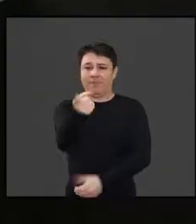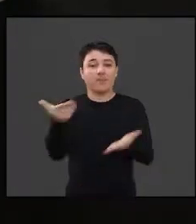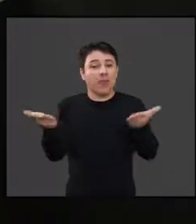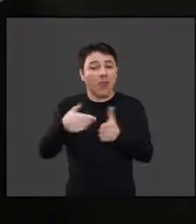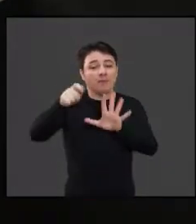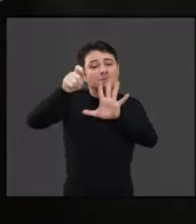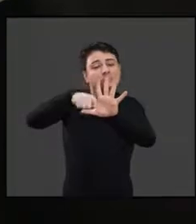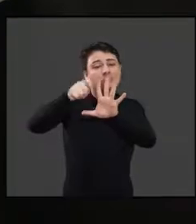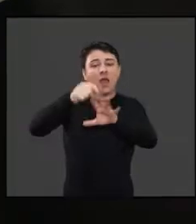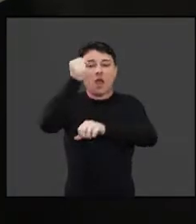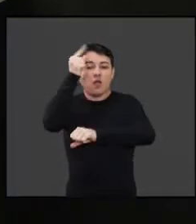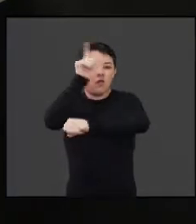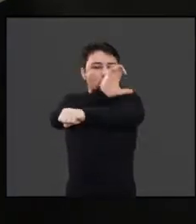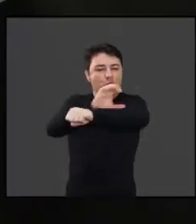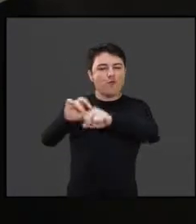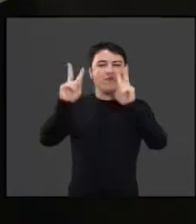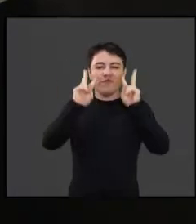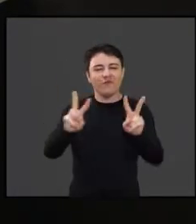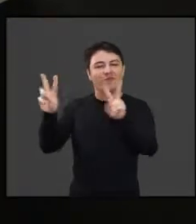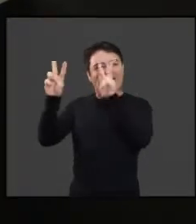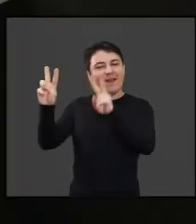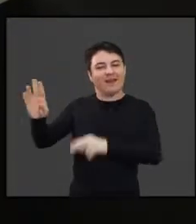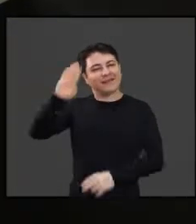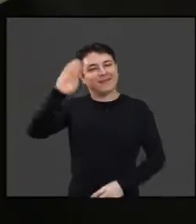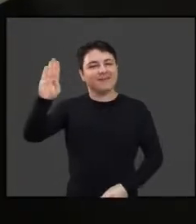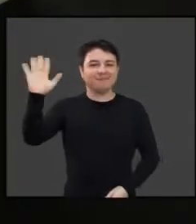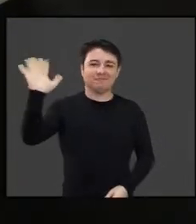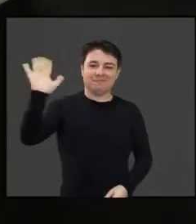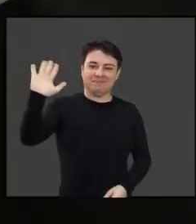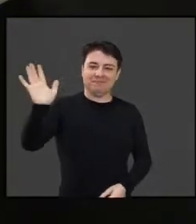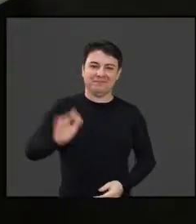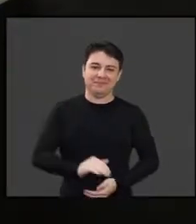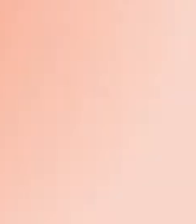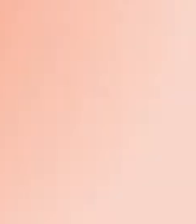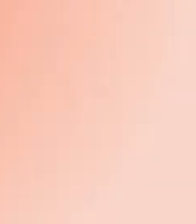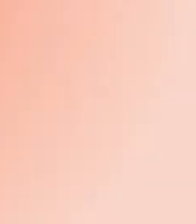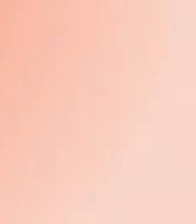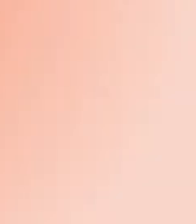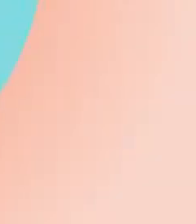daí ainda. Acompanhe a Agenda Cultural e programe-se. Até a próxima!